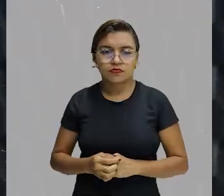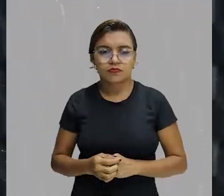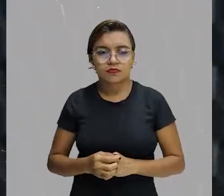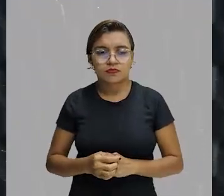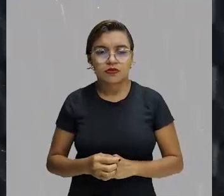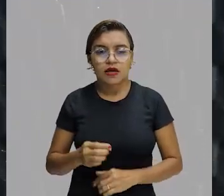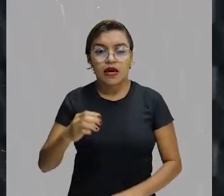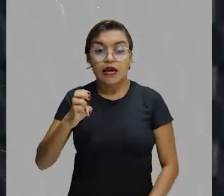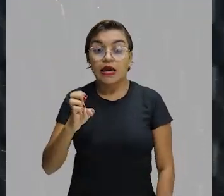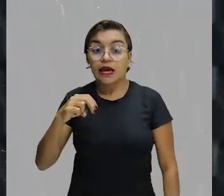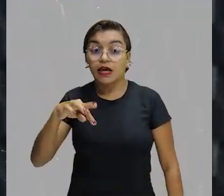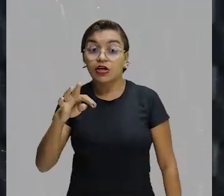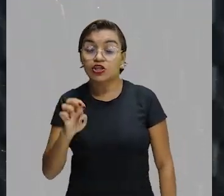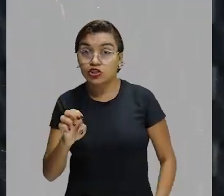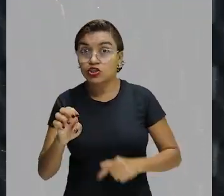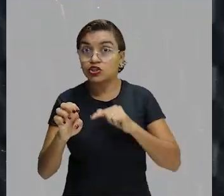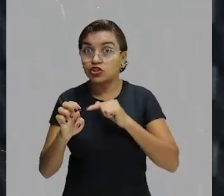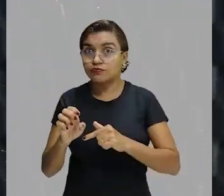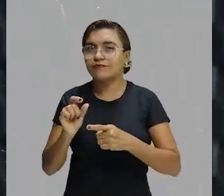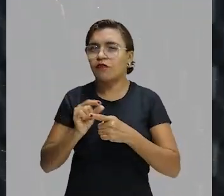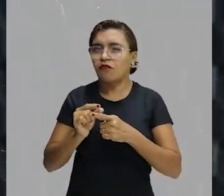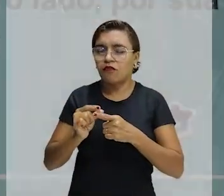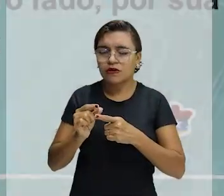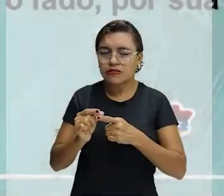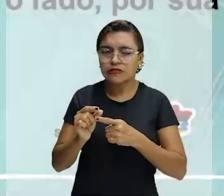alegremente. Acaba produzindo um eco.